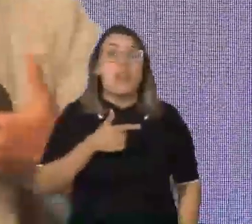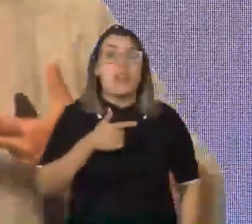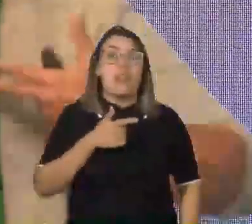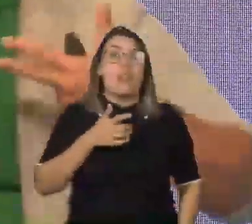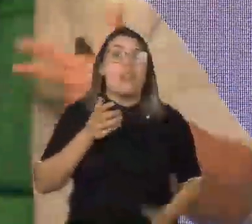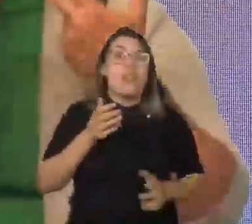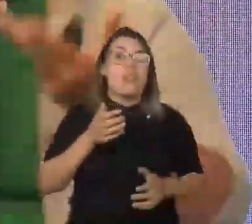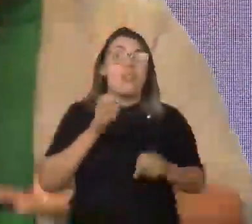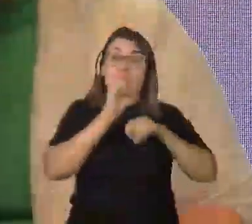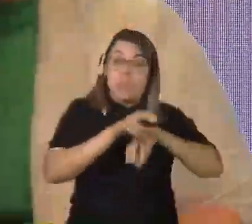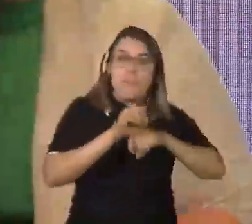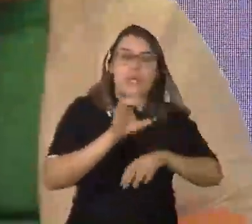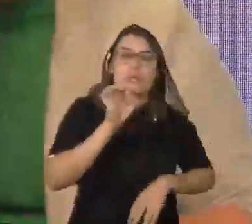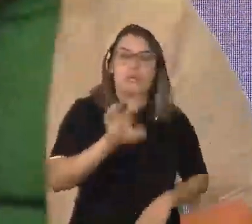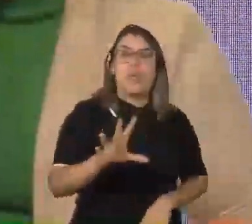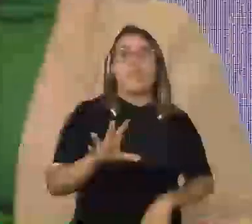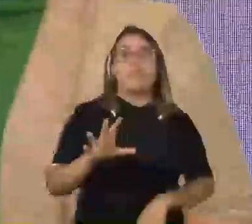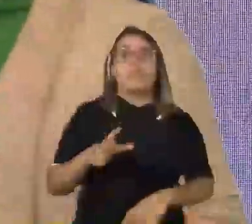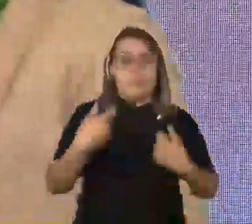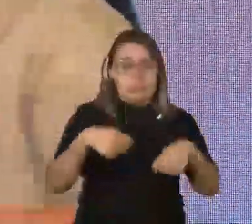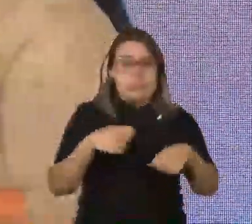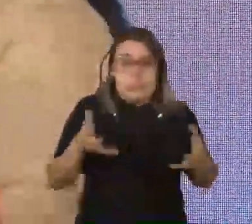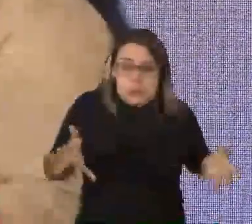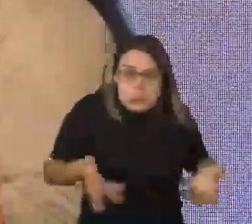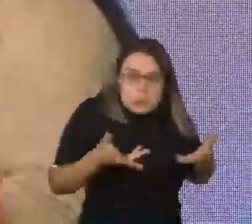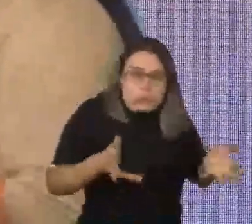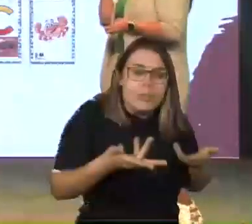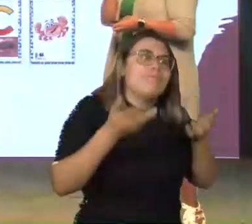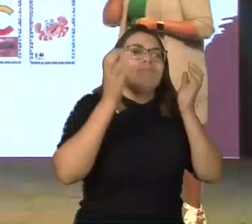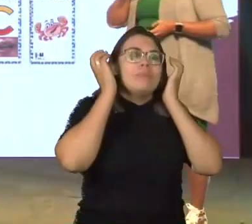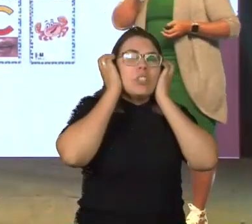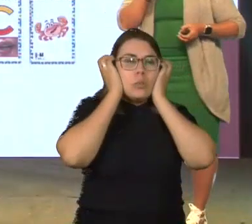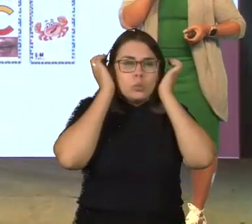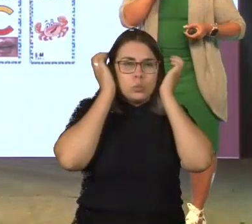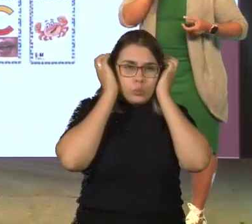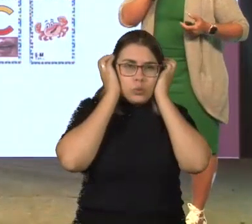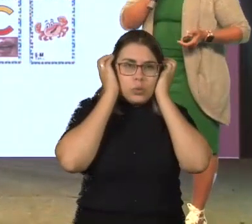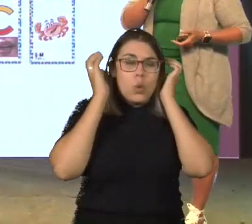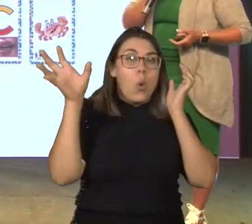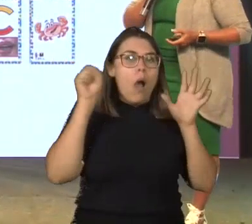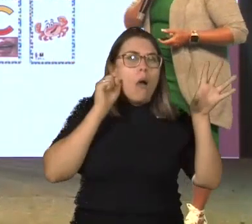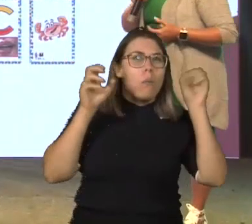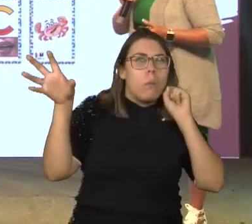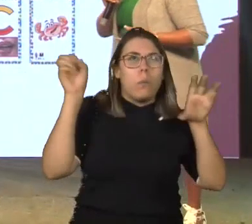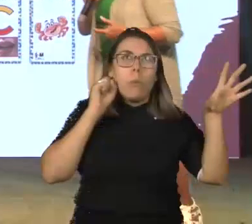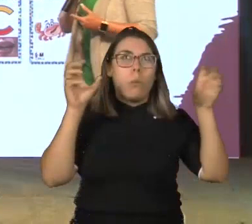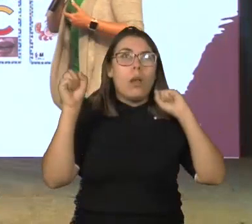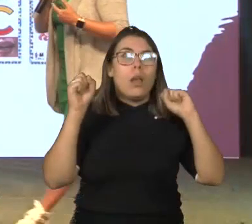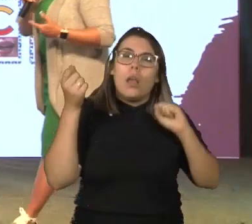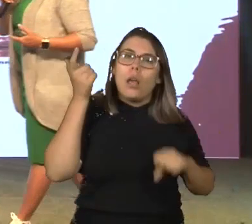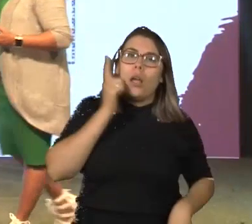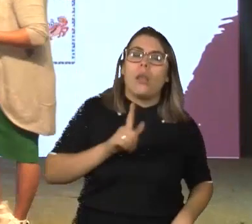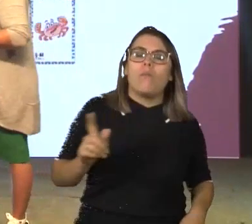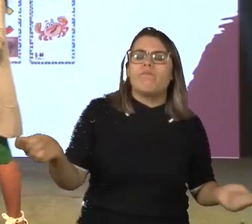crianças com deficiência. Então, chegar ao mais próximo da relação deste som é o que torna